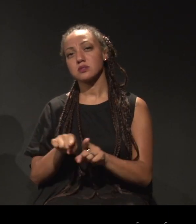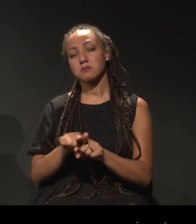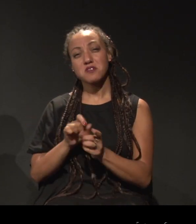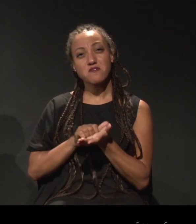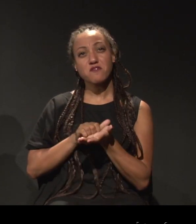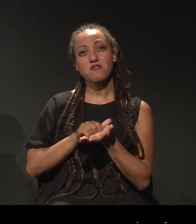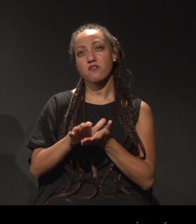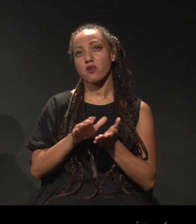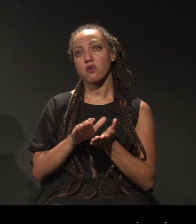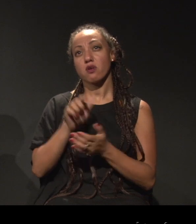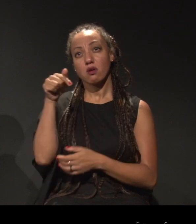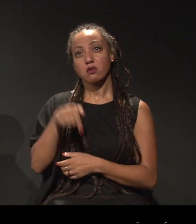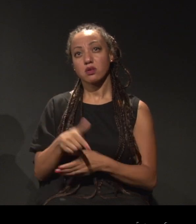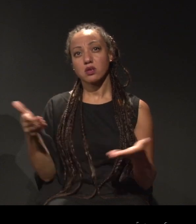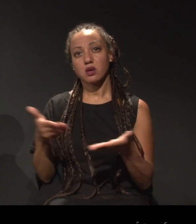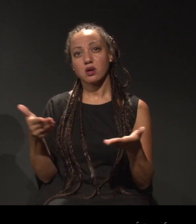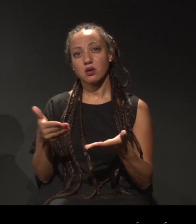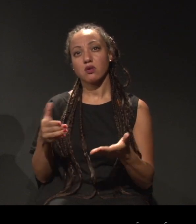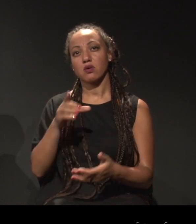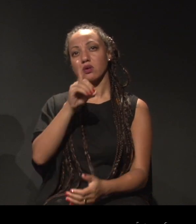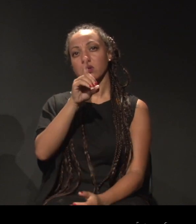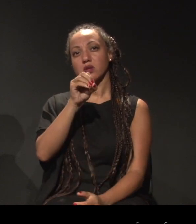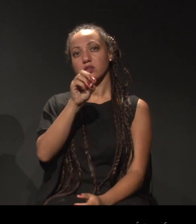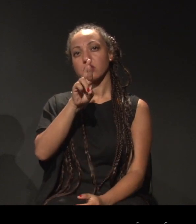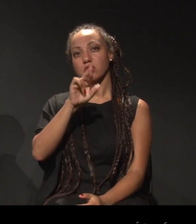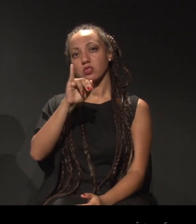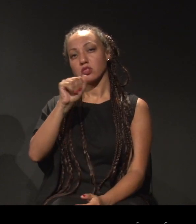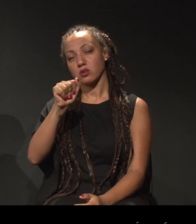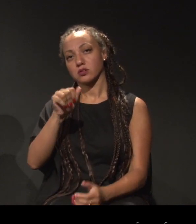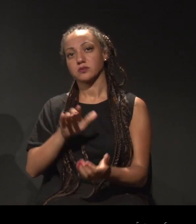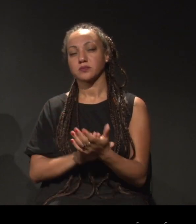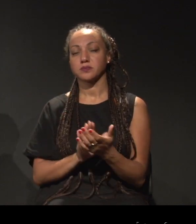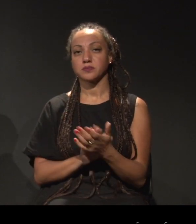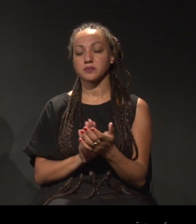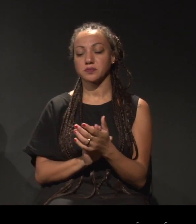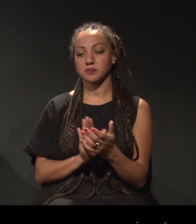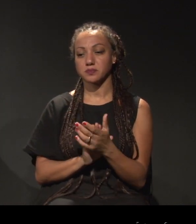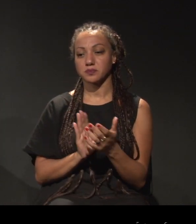aqui e agora Dória. Obrigada.